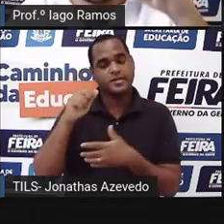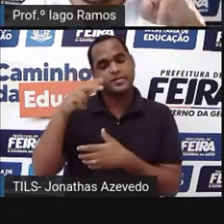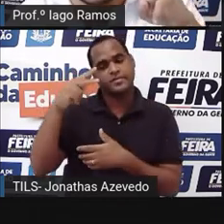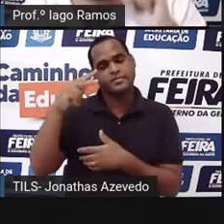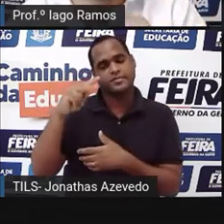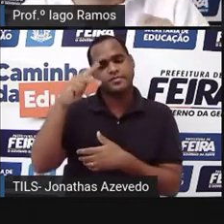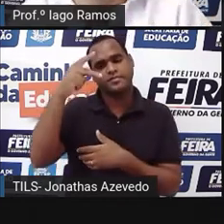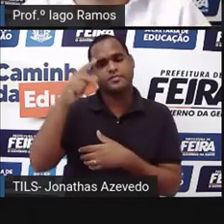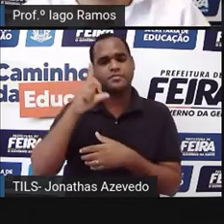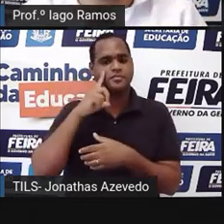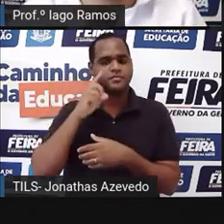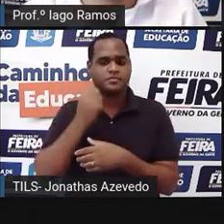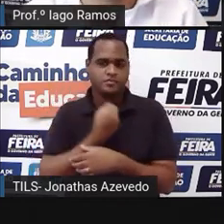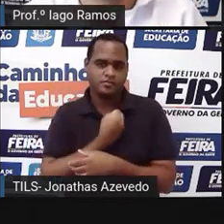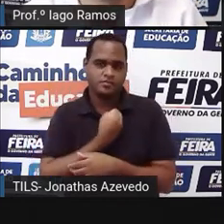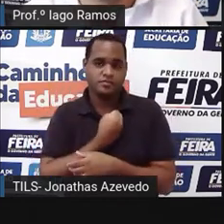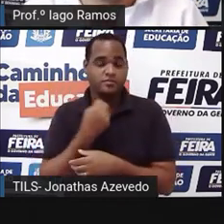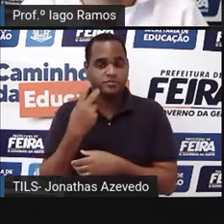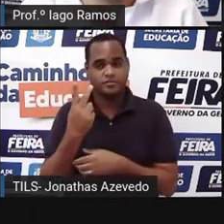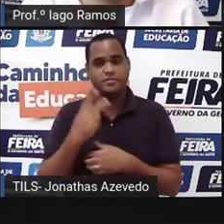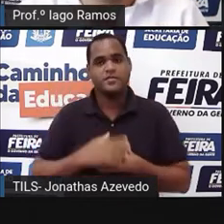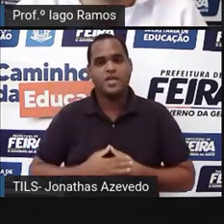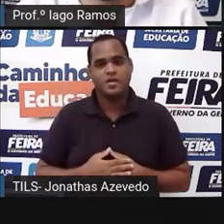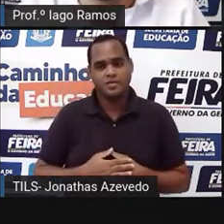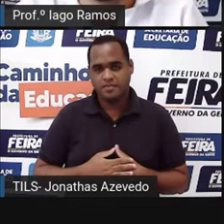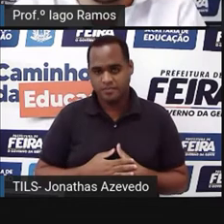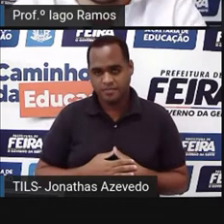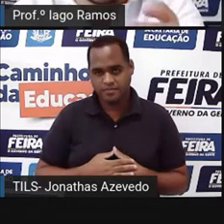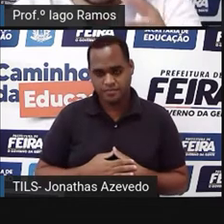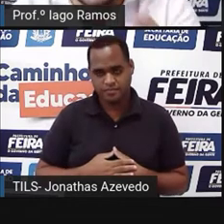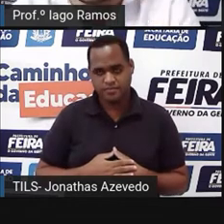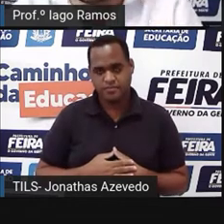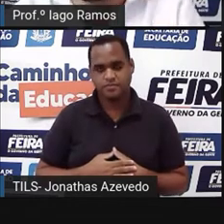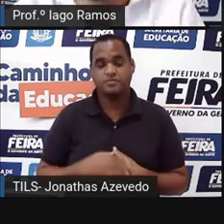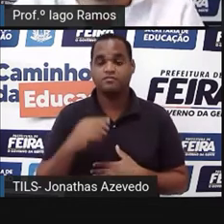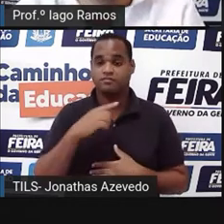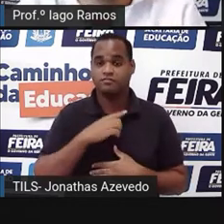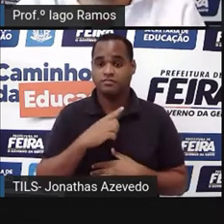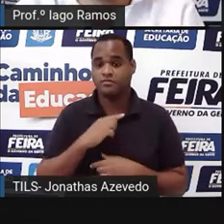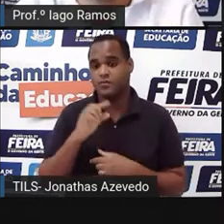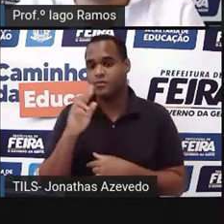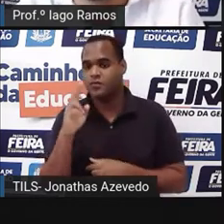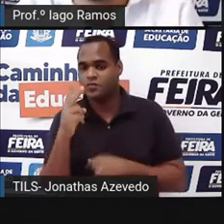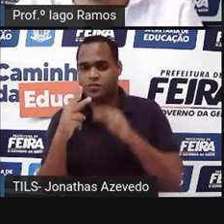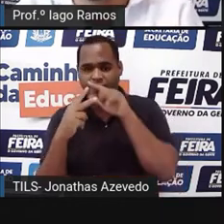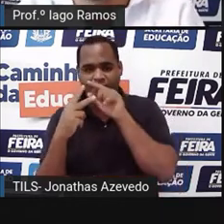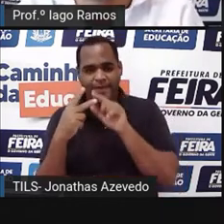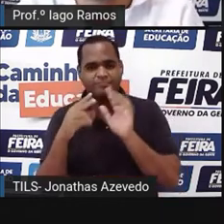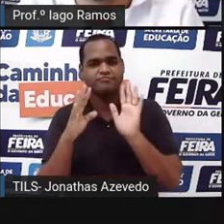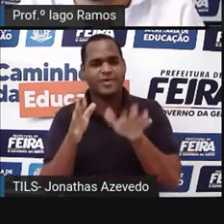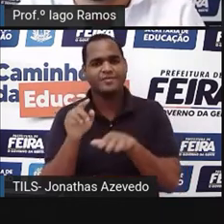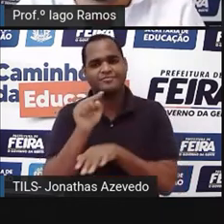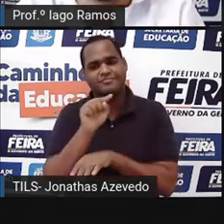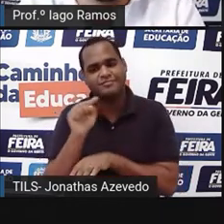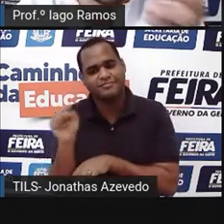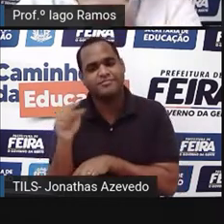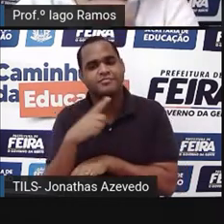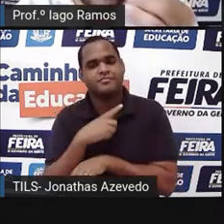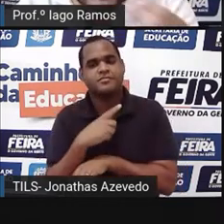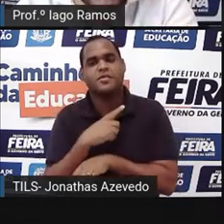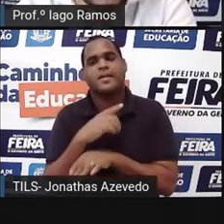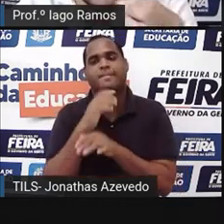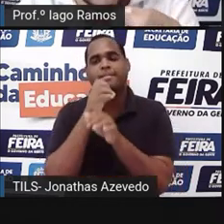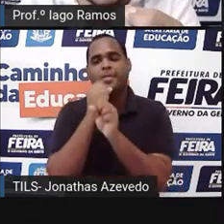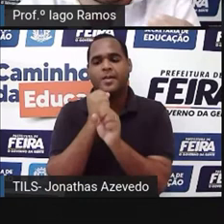quadrado e elevado ao expoente 2, vai ser igual, os dois catetos que eu grifei ali, numa